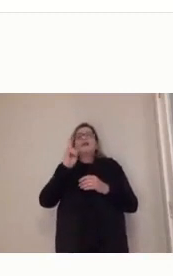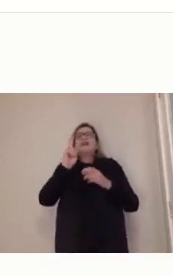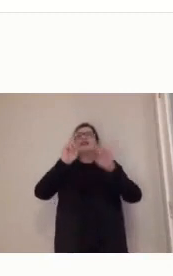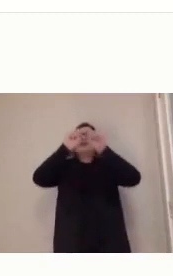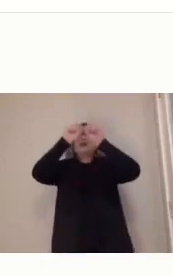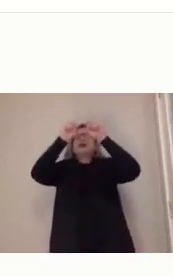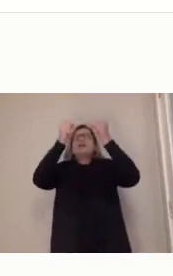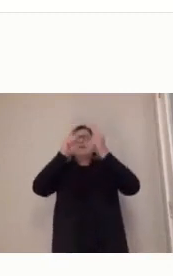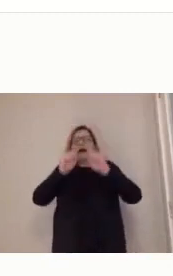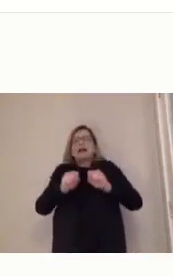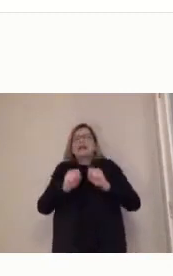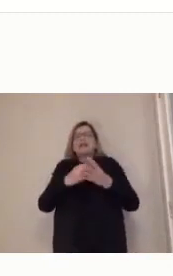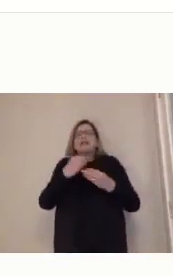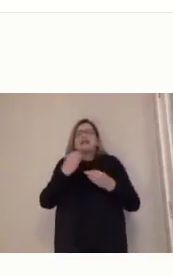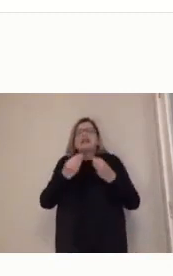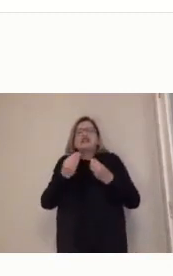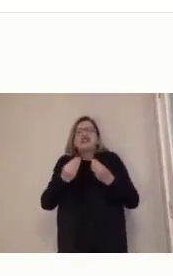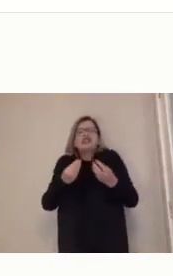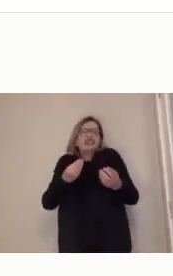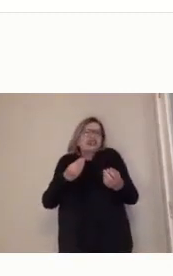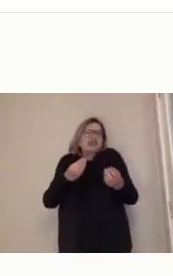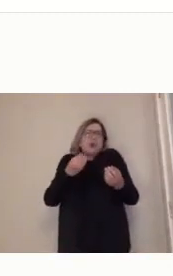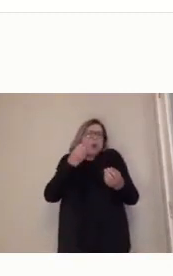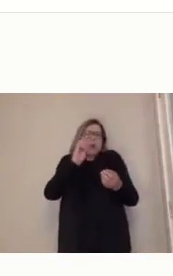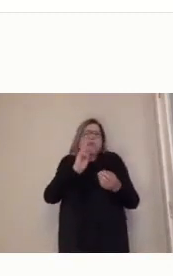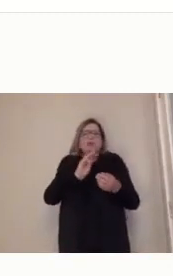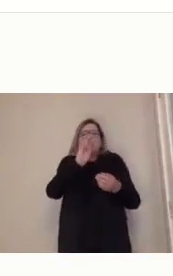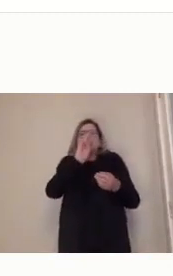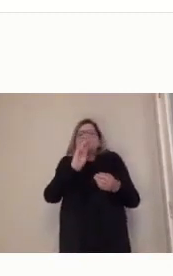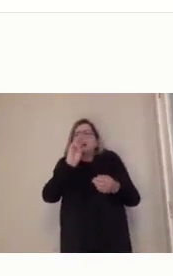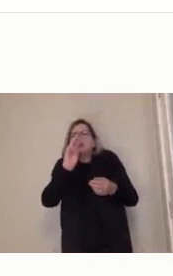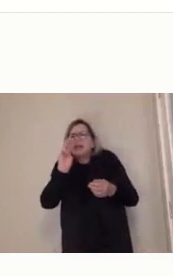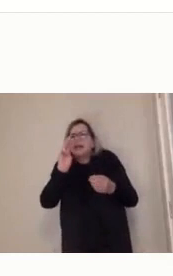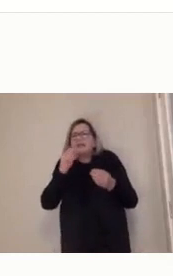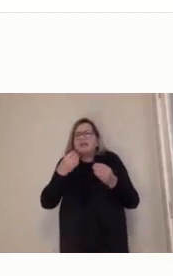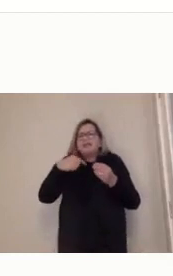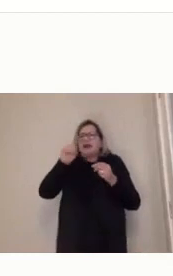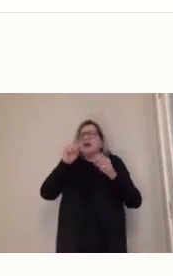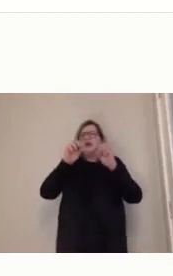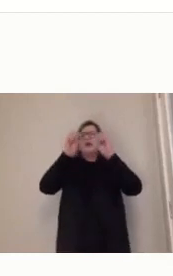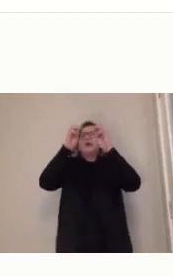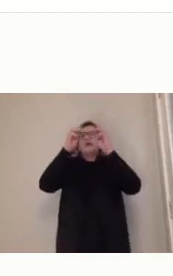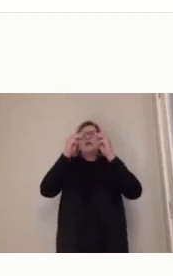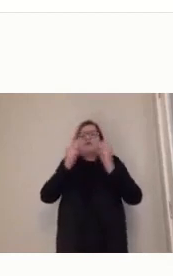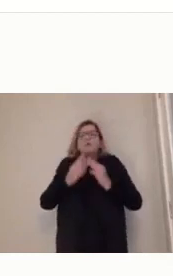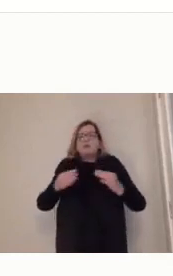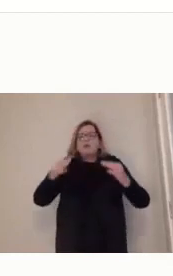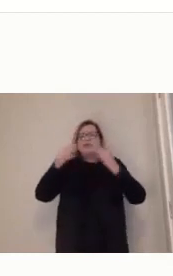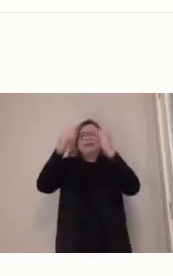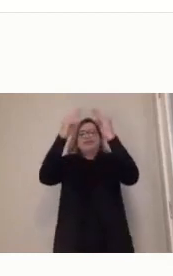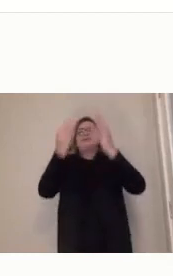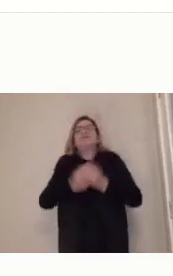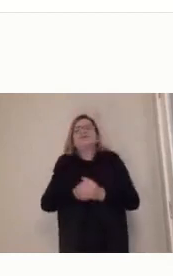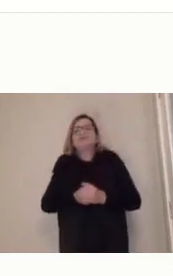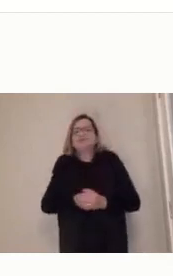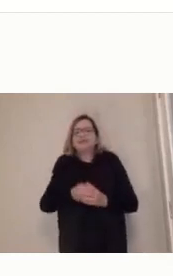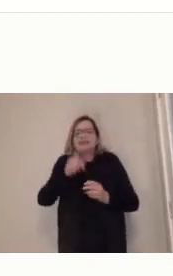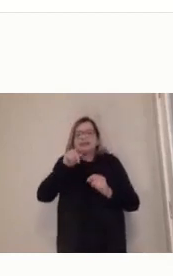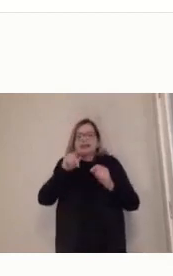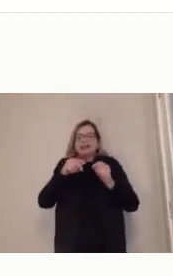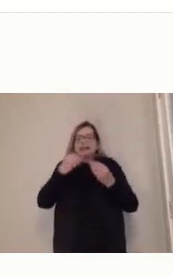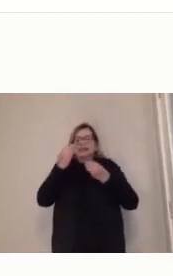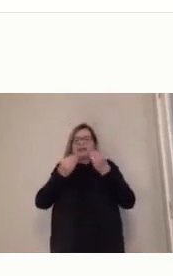e vejam, de repente, passeiem por esse museu, vejam essa tal coisa. Essas conexões ajudam